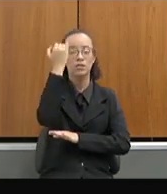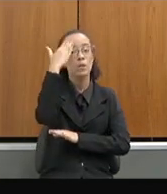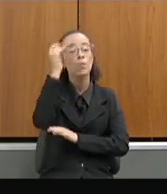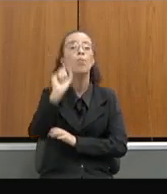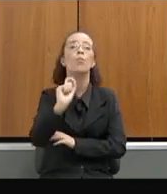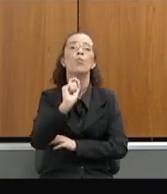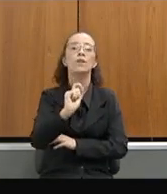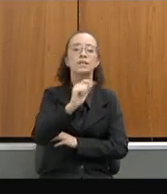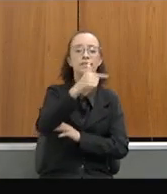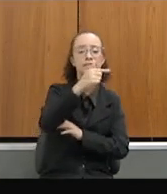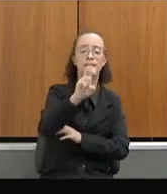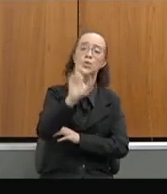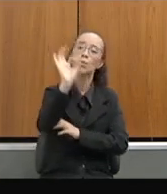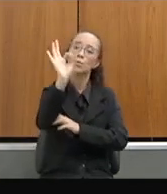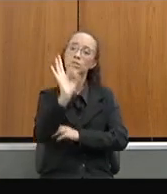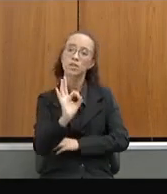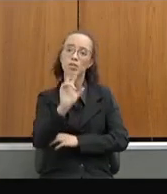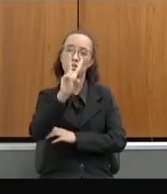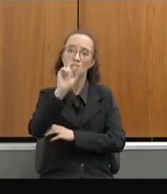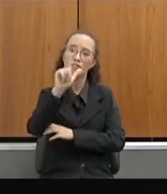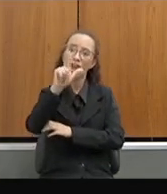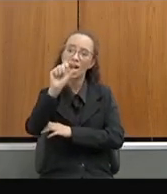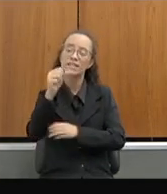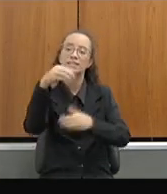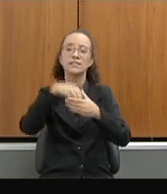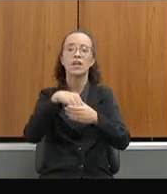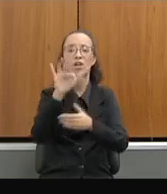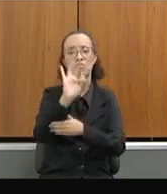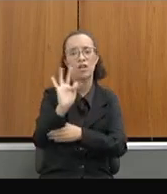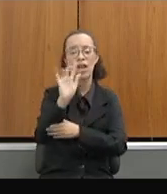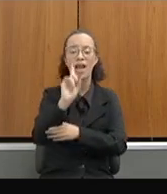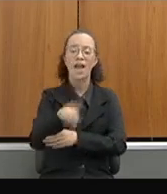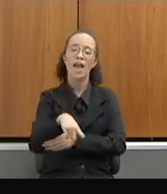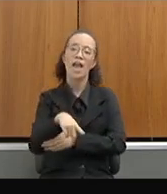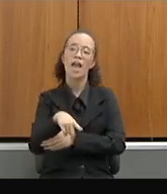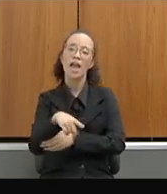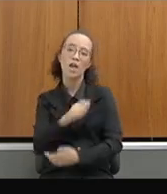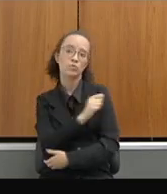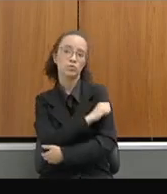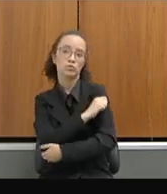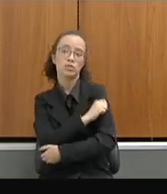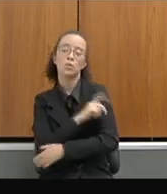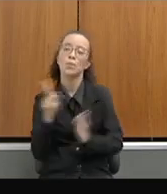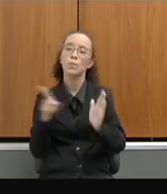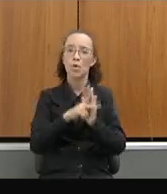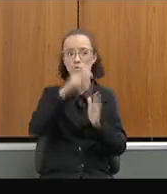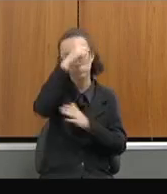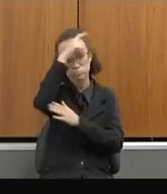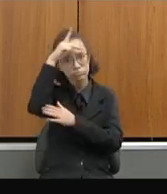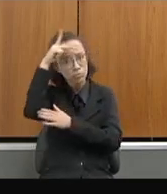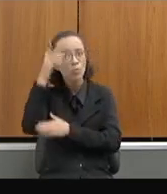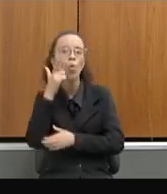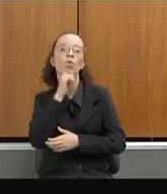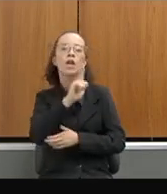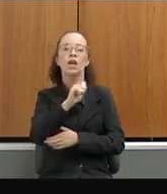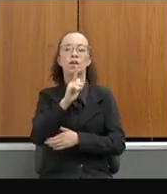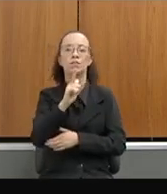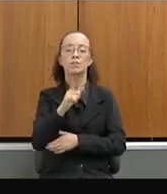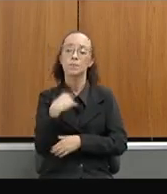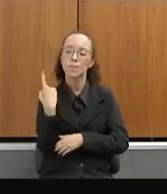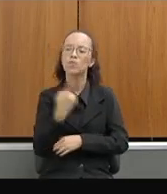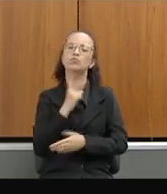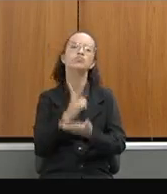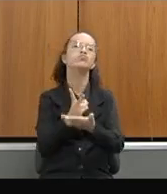% das vagas dessas nossas universidades, elas são preenchidas por estudantes da rede pública e continuaremos um